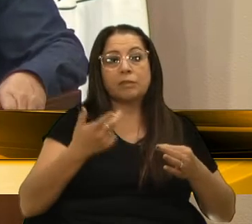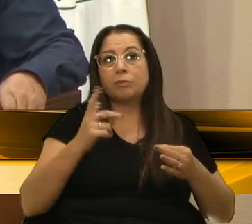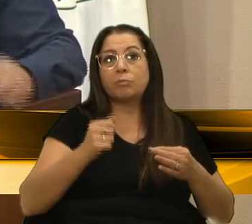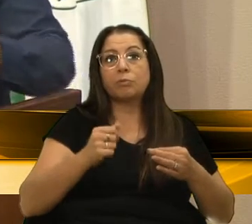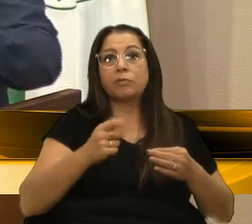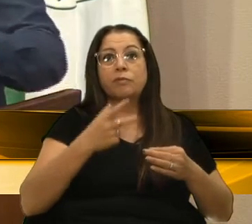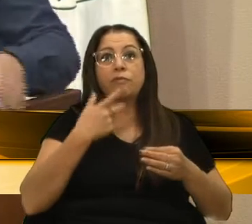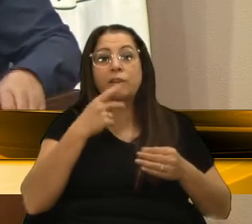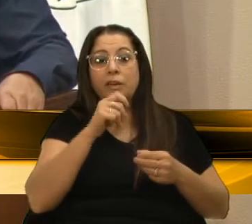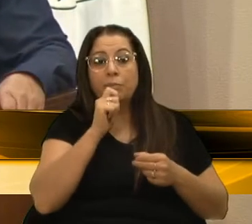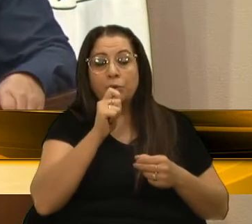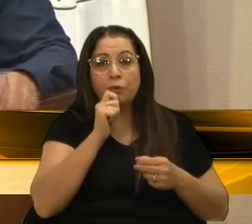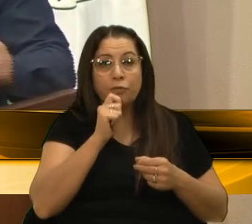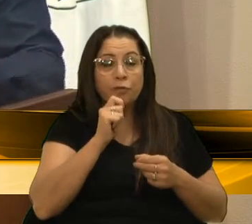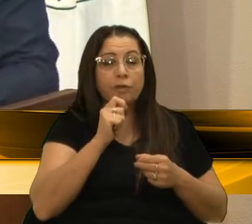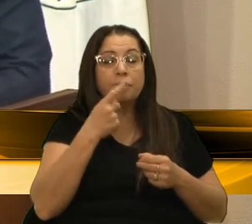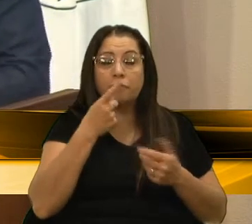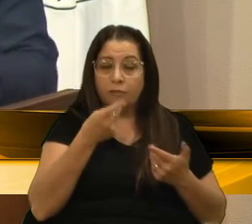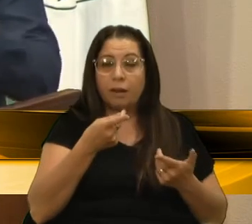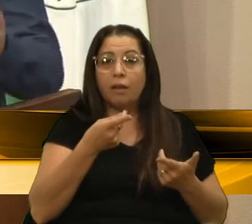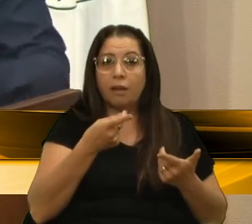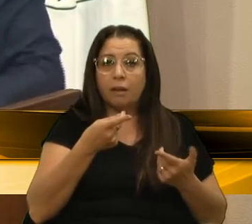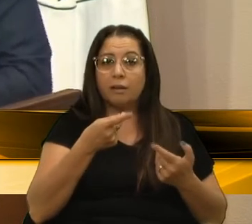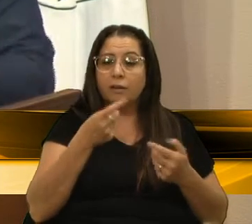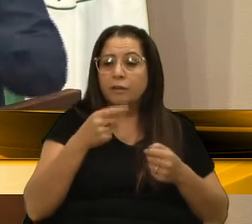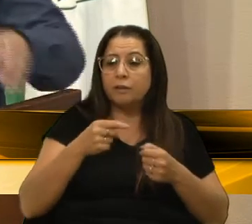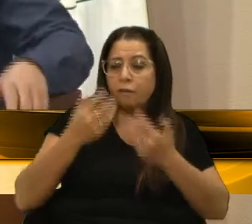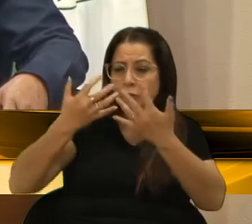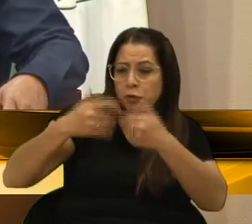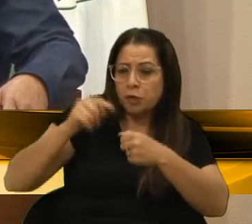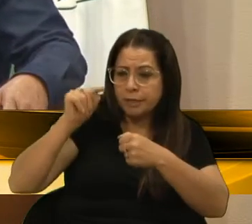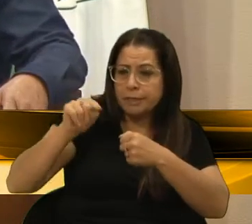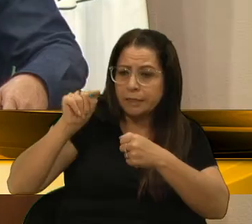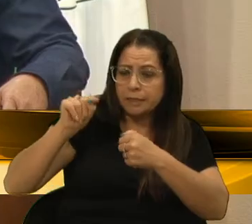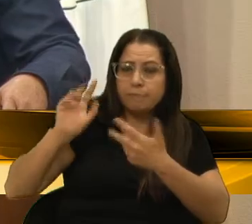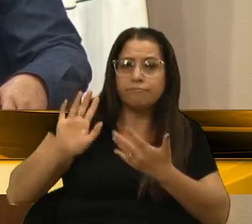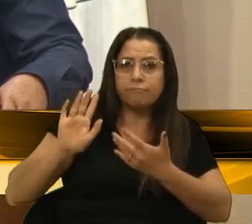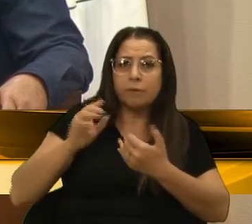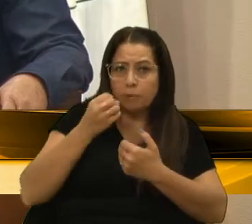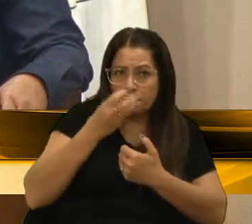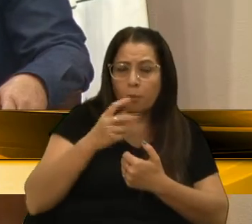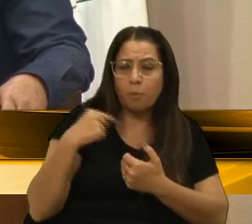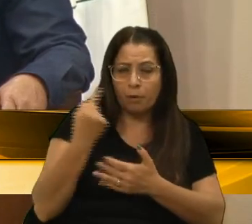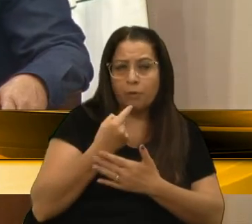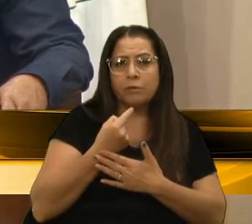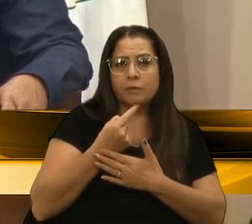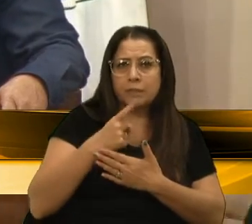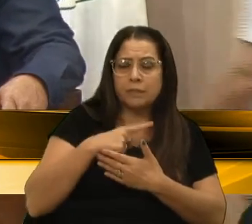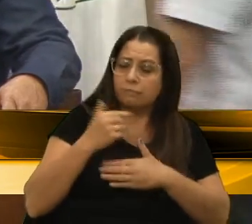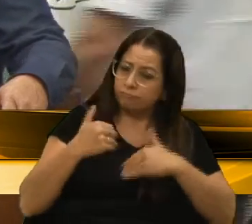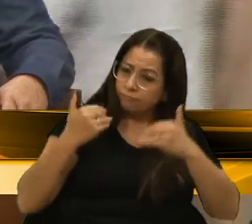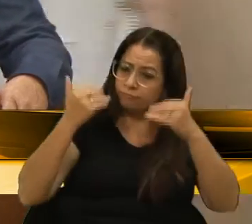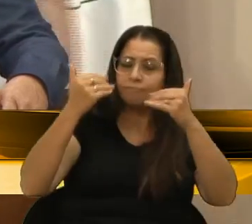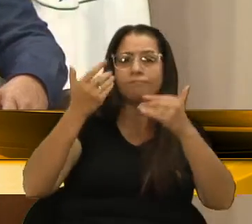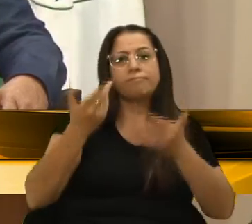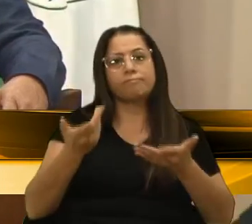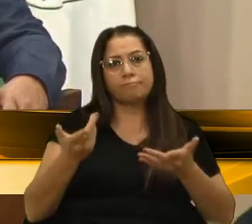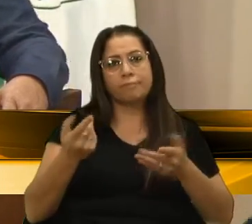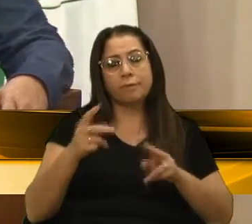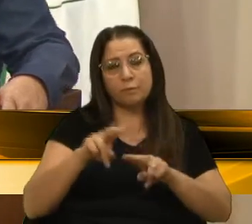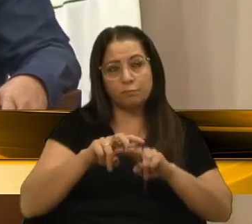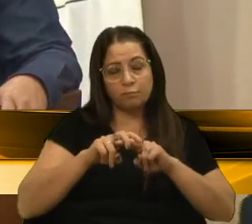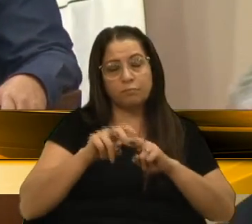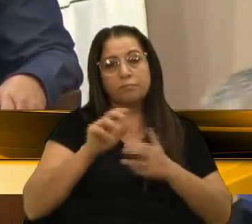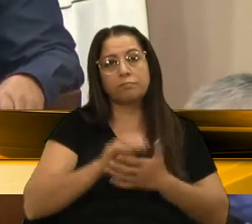microfone, mas ali no pé do ouvido, diz, olha, funciona assim, funciona assado, isso é bom para a gente, a gente cresce também, então, por isso